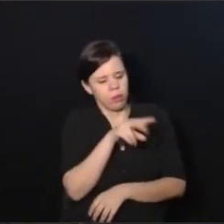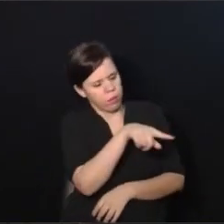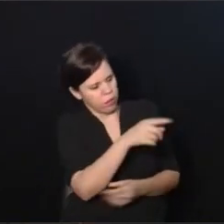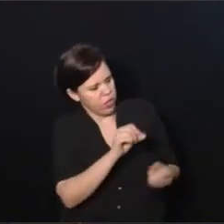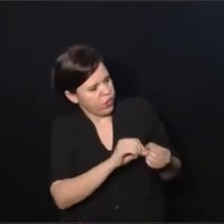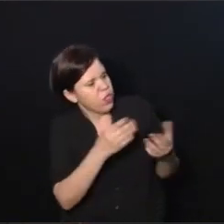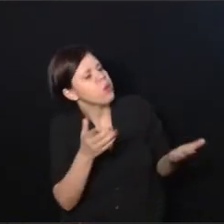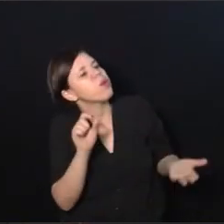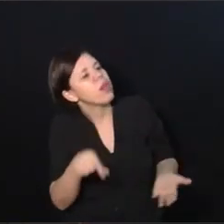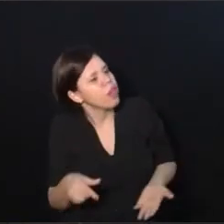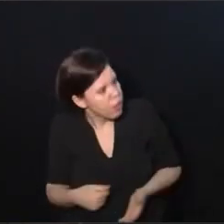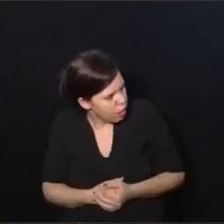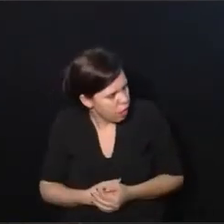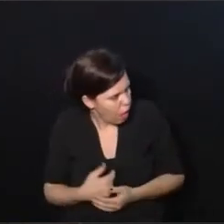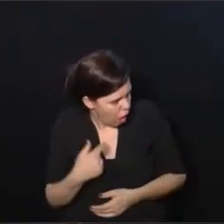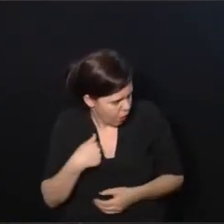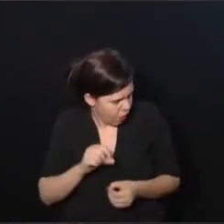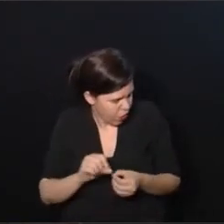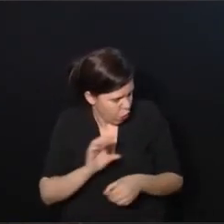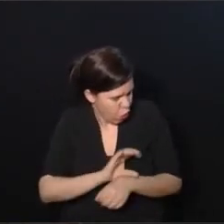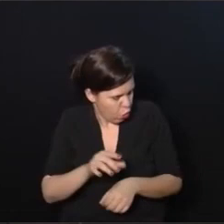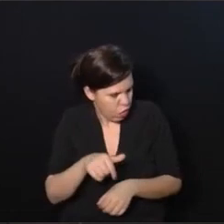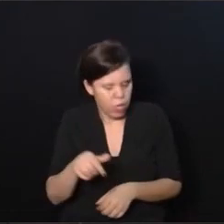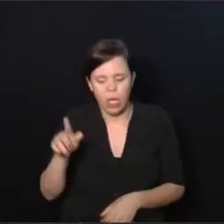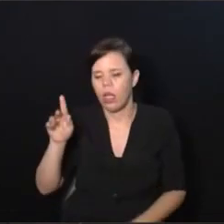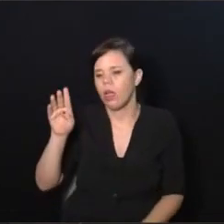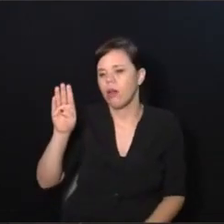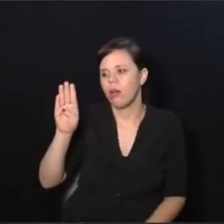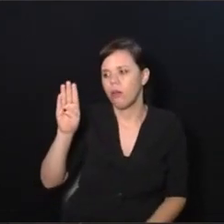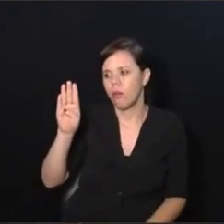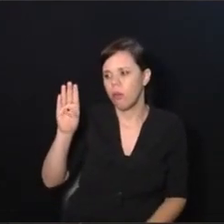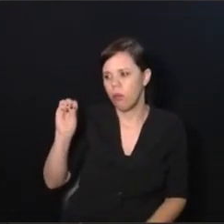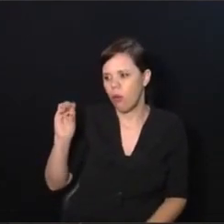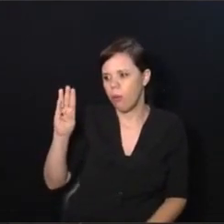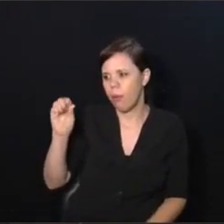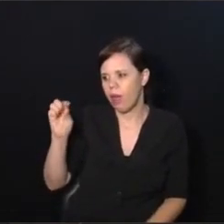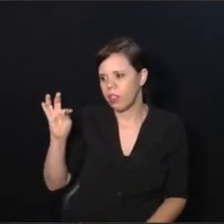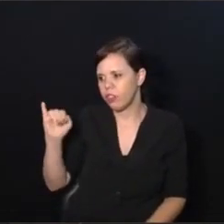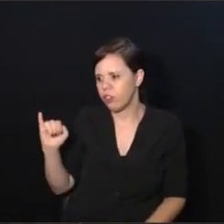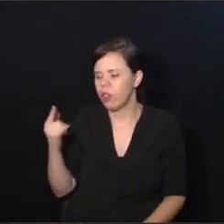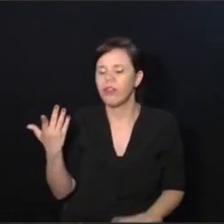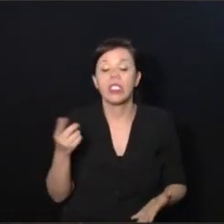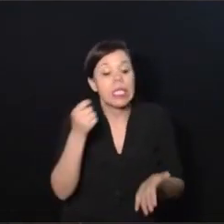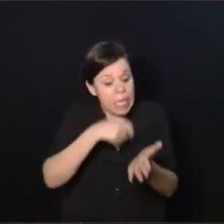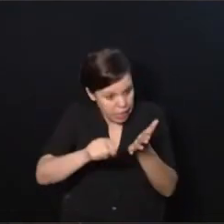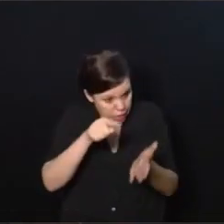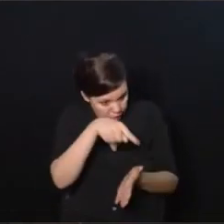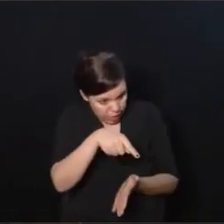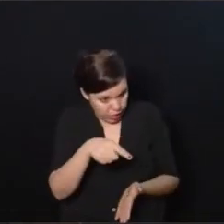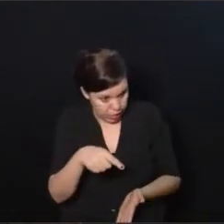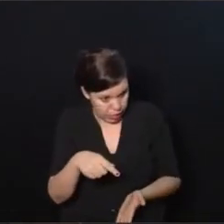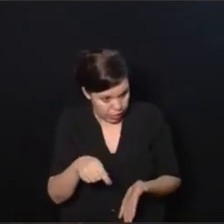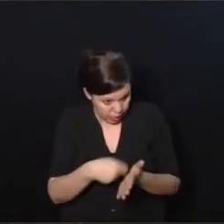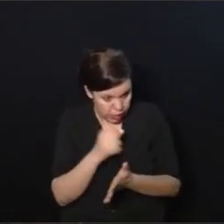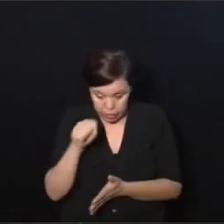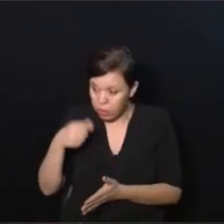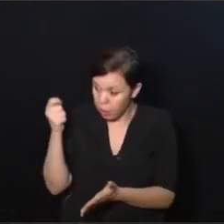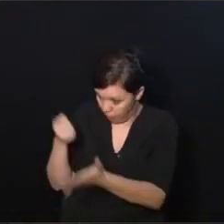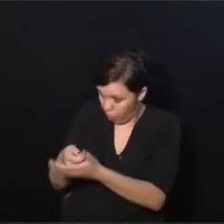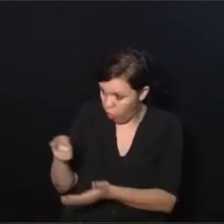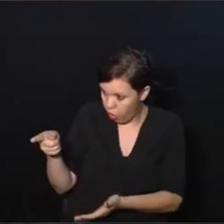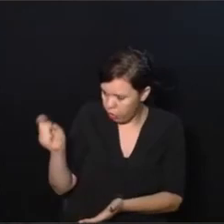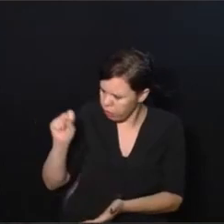fazendo o aqui? Eu vim fazer o curso de Bobat. Sim, mas você está inscrita? Eu estou. Você pagou?